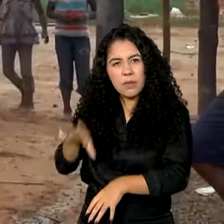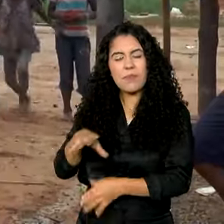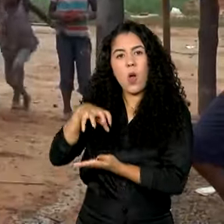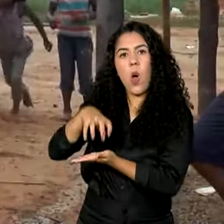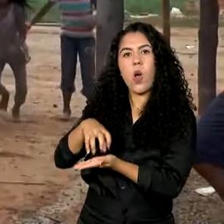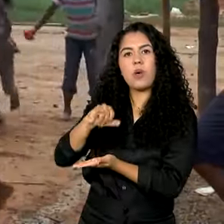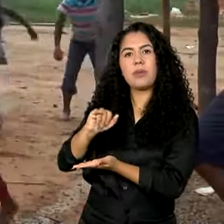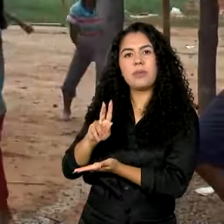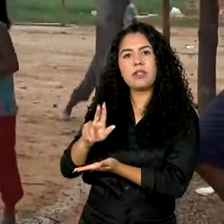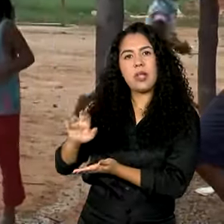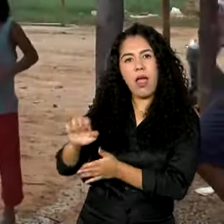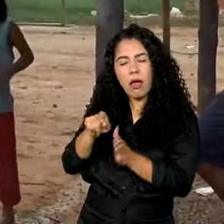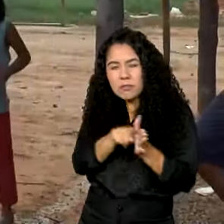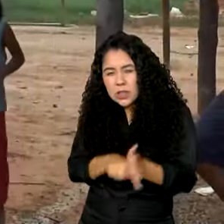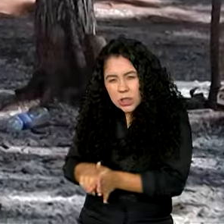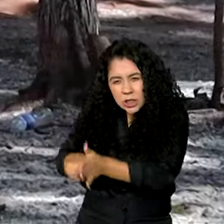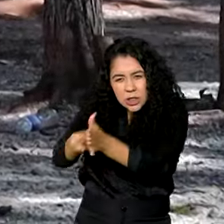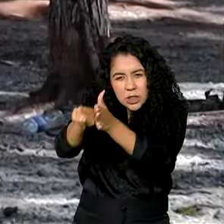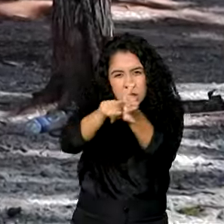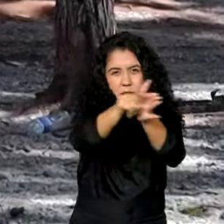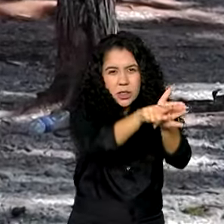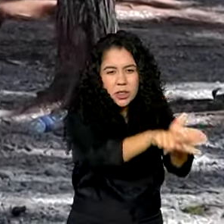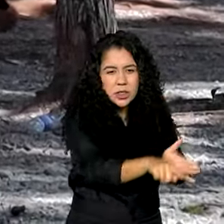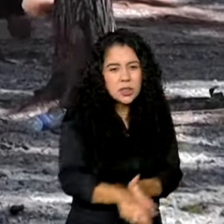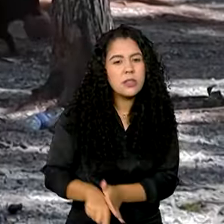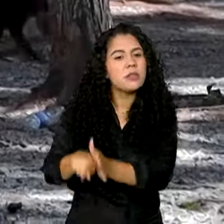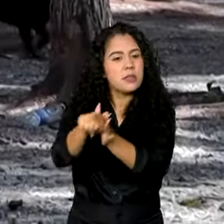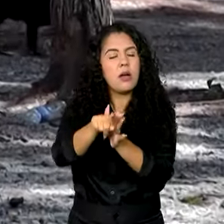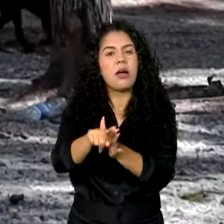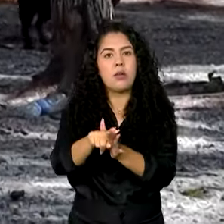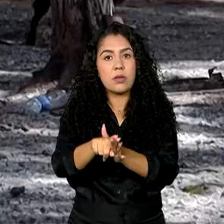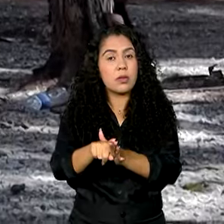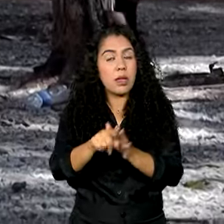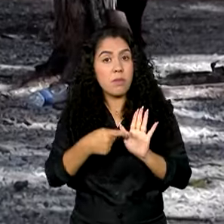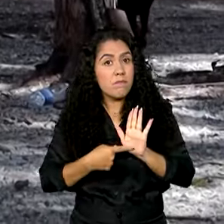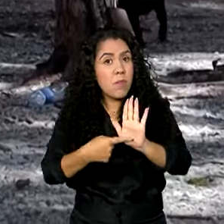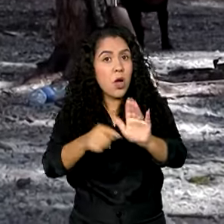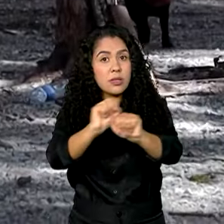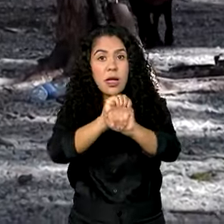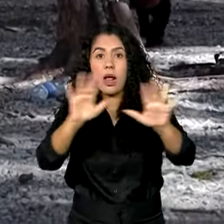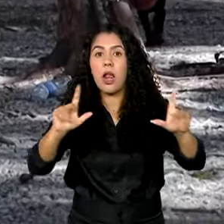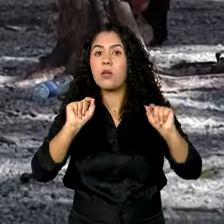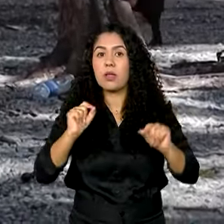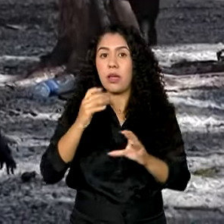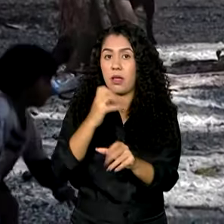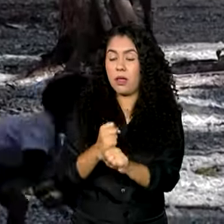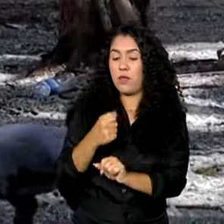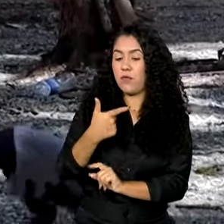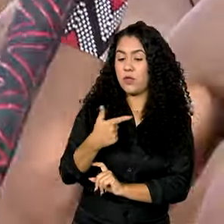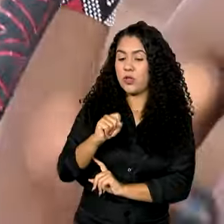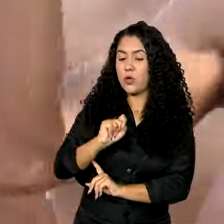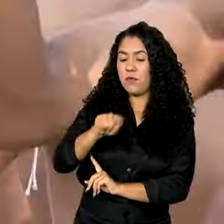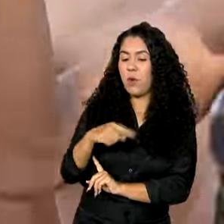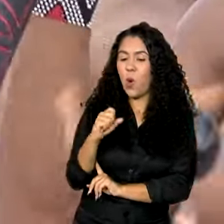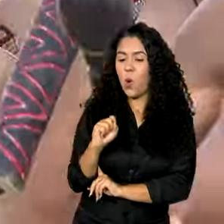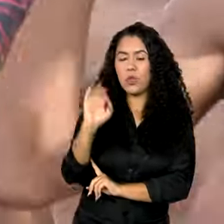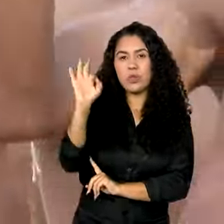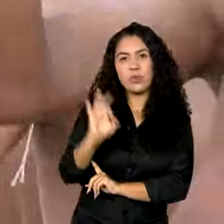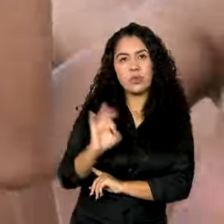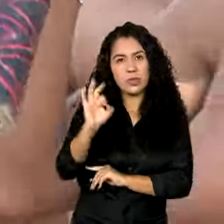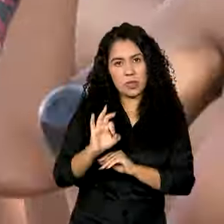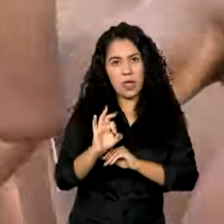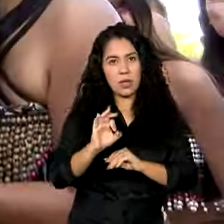os dados do Censo de 2022 e mostra que, naquele ano, 28,8% dos